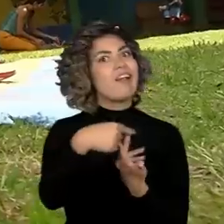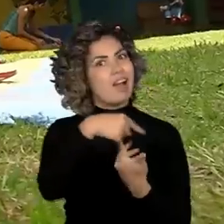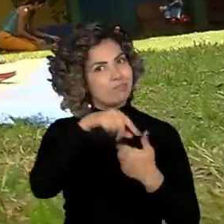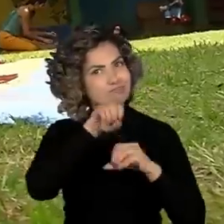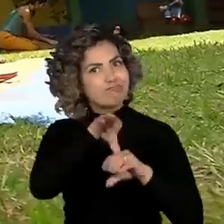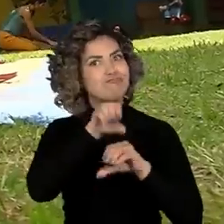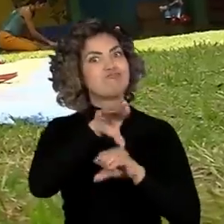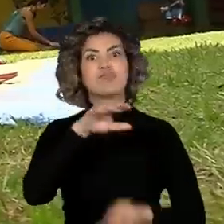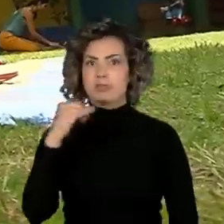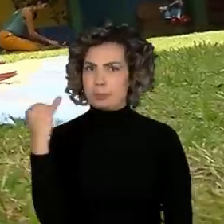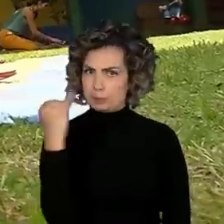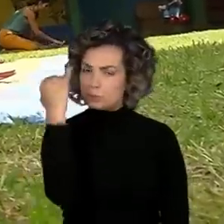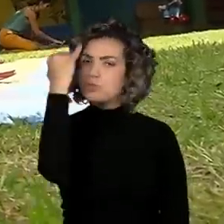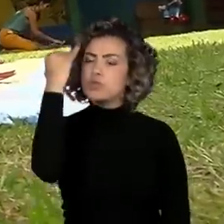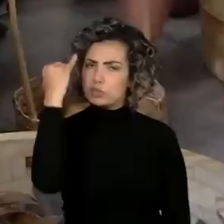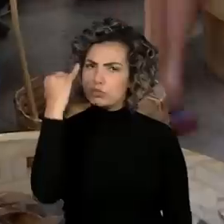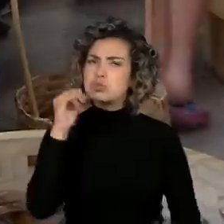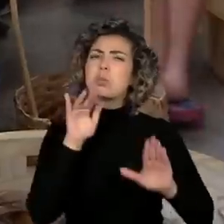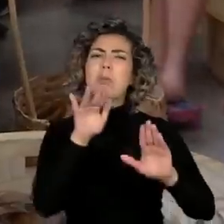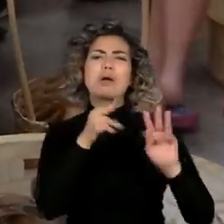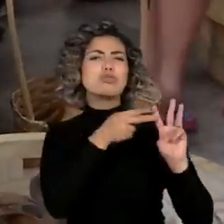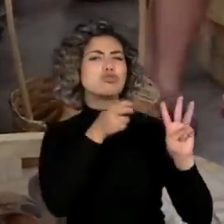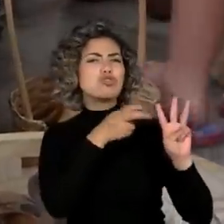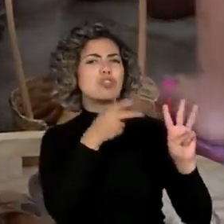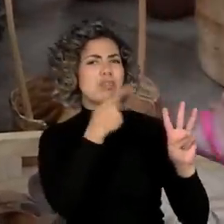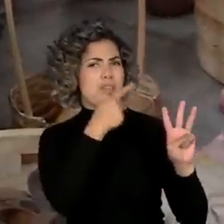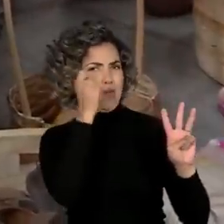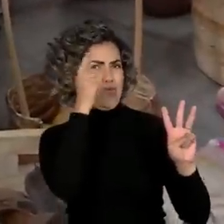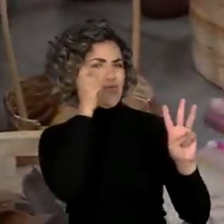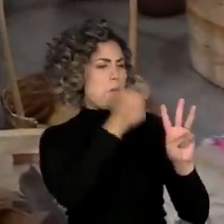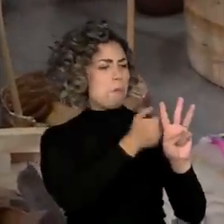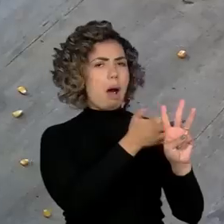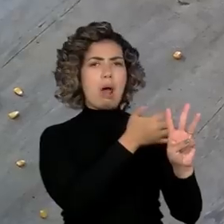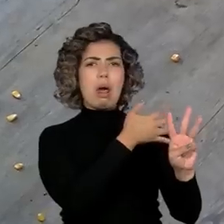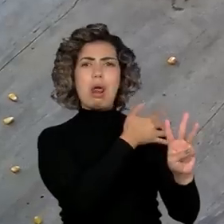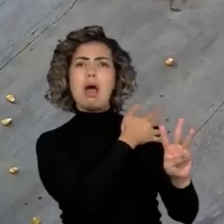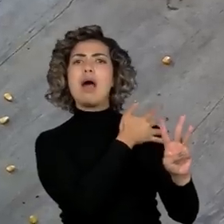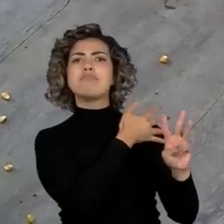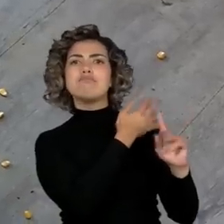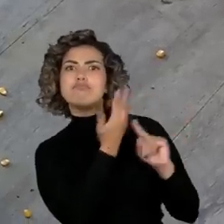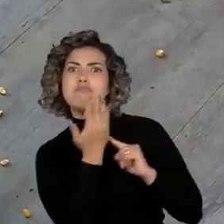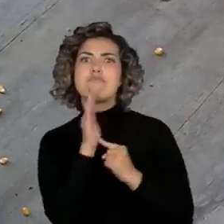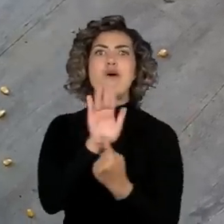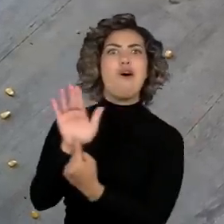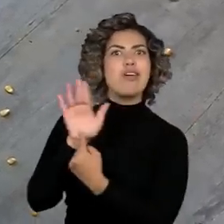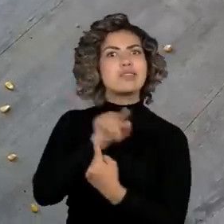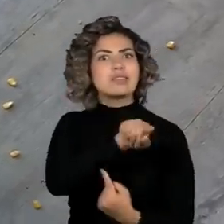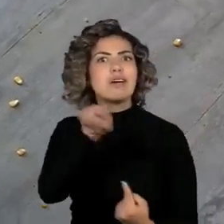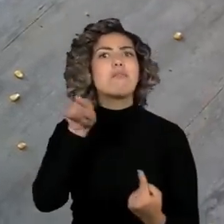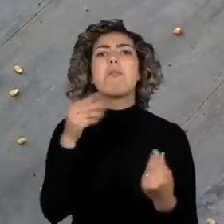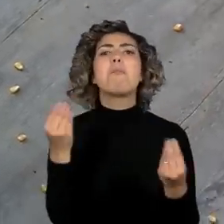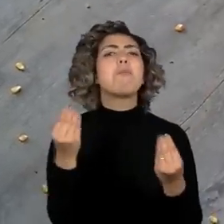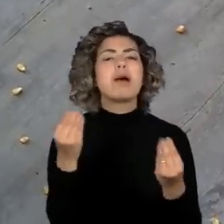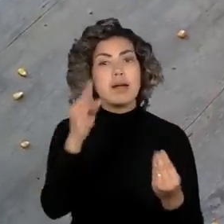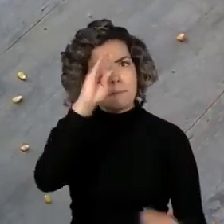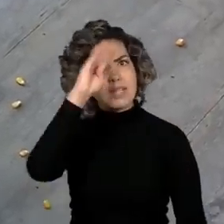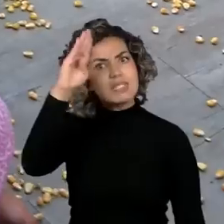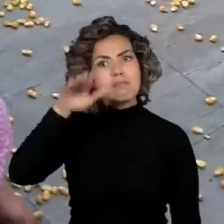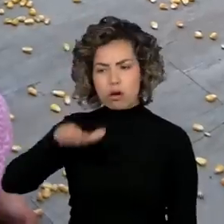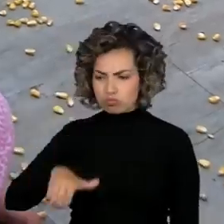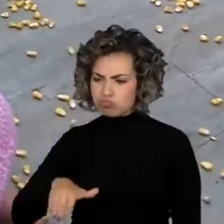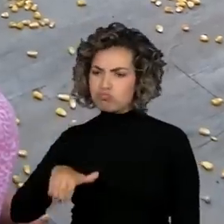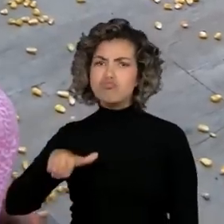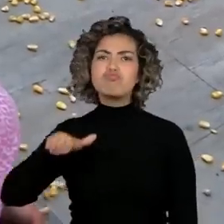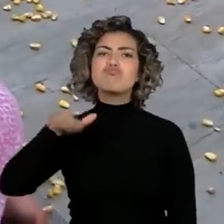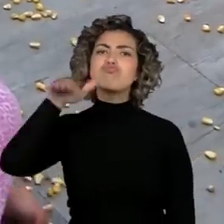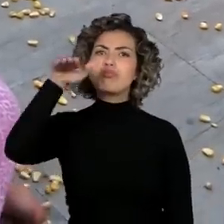Ao explicar a importância da cultura indígena para os pequenos, a ideia é que eles cresçam valorizando a